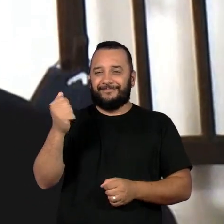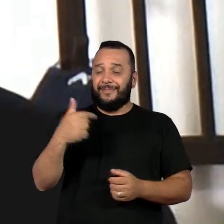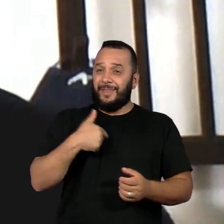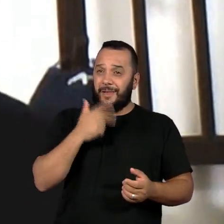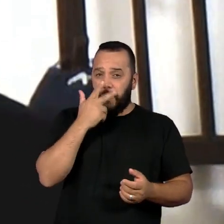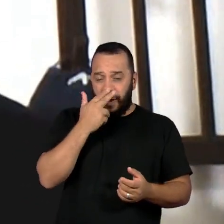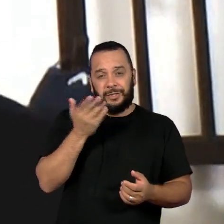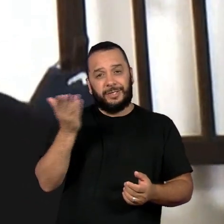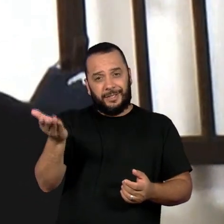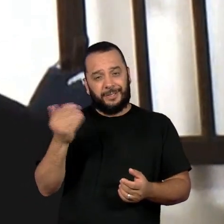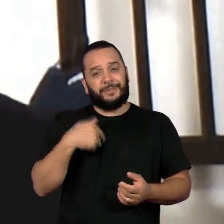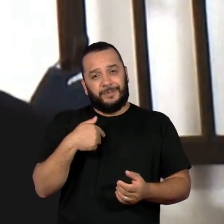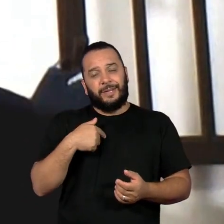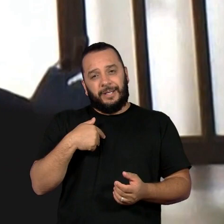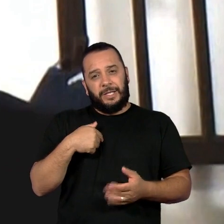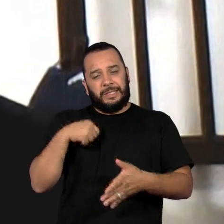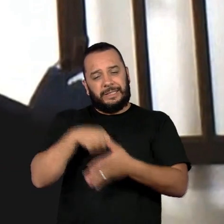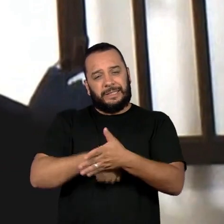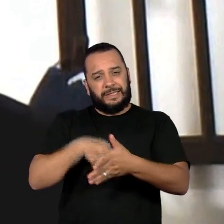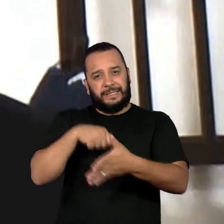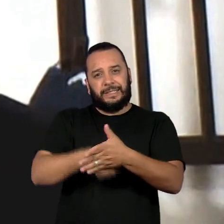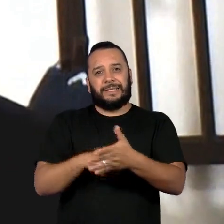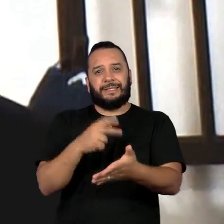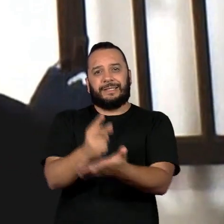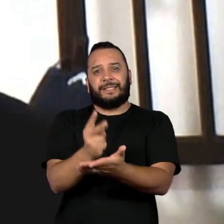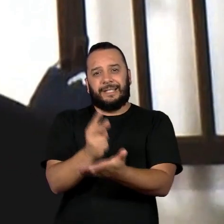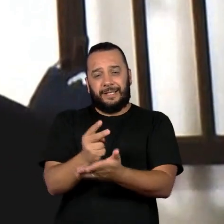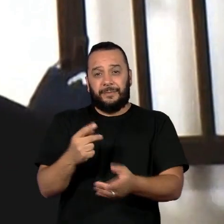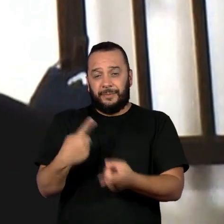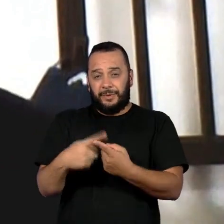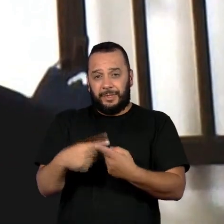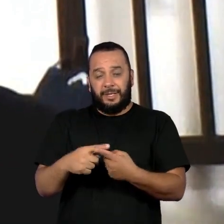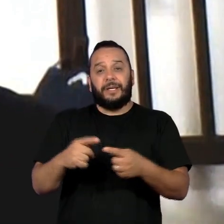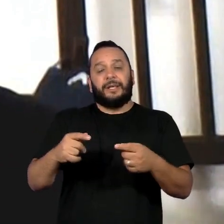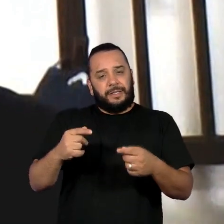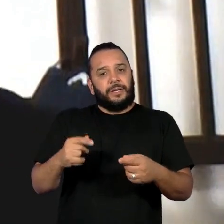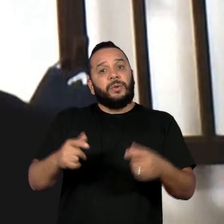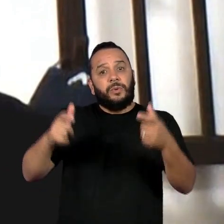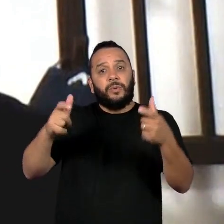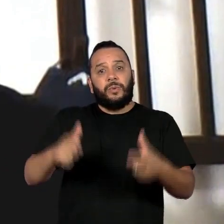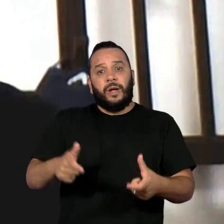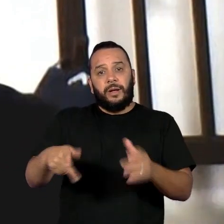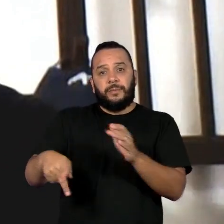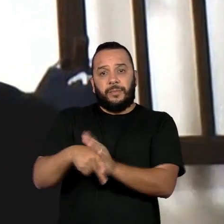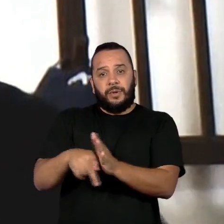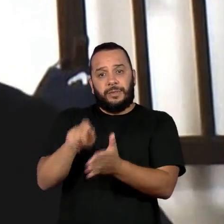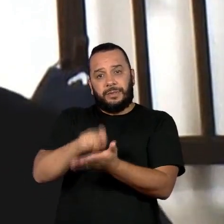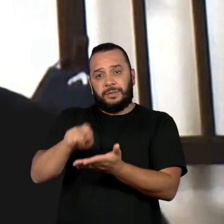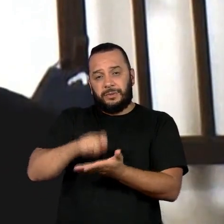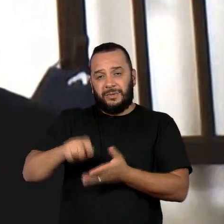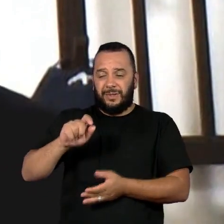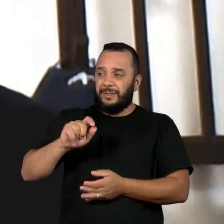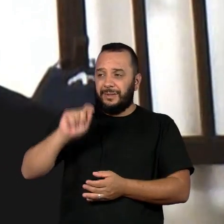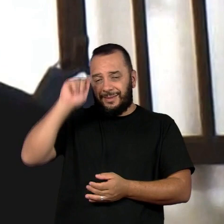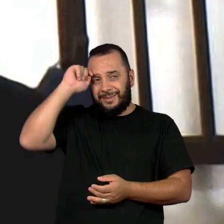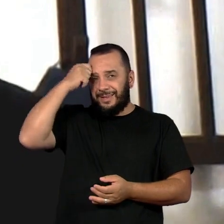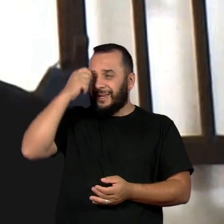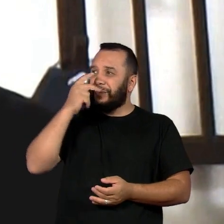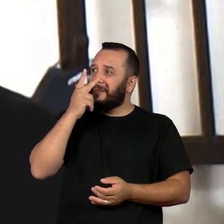estar batalhando ali, porque os espaços para escritores negros têm sido